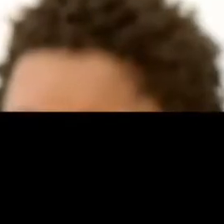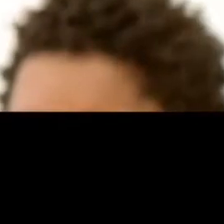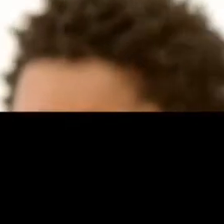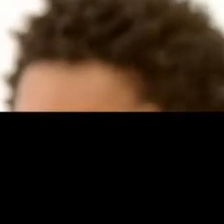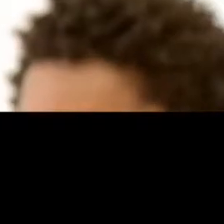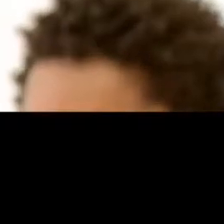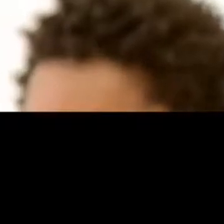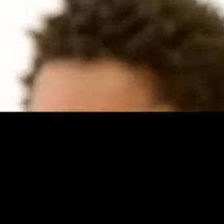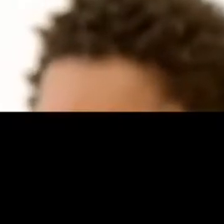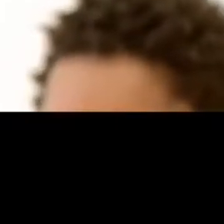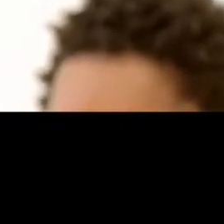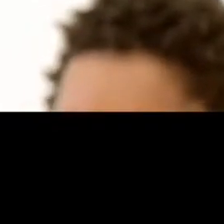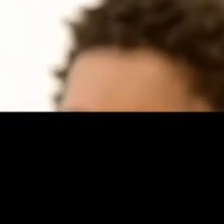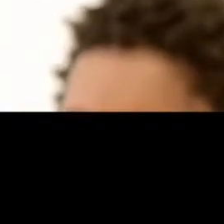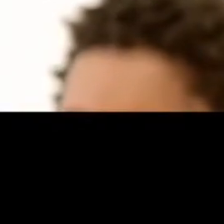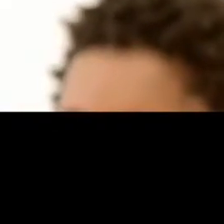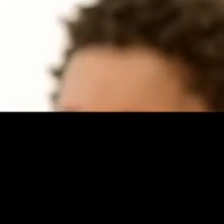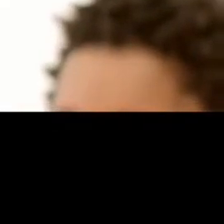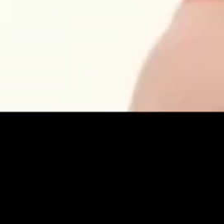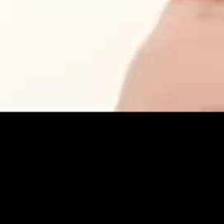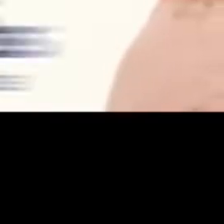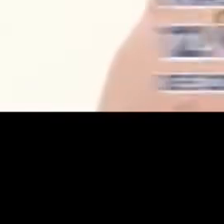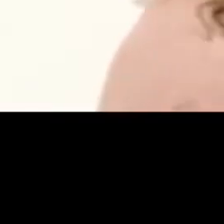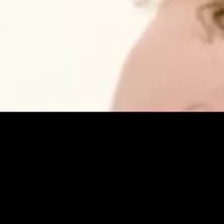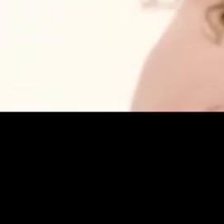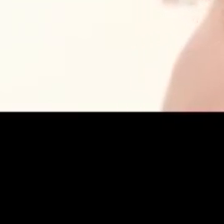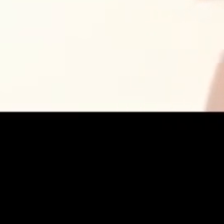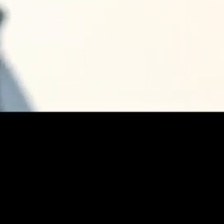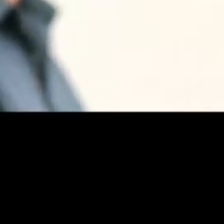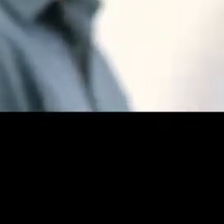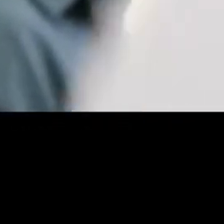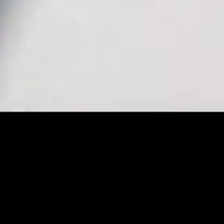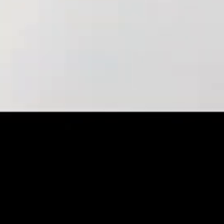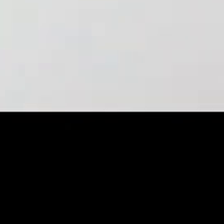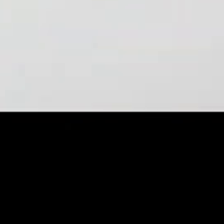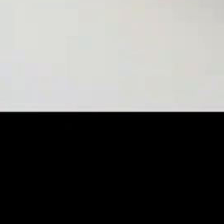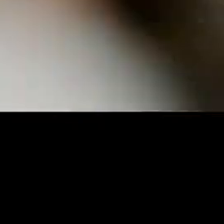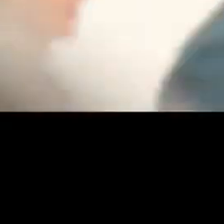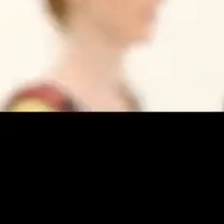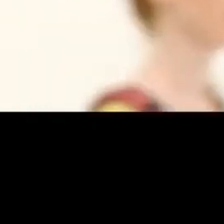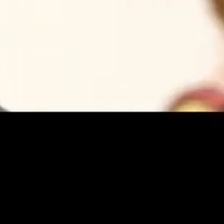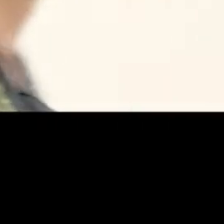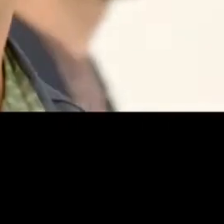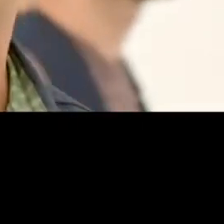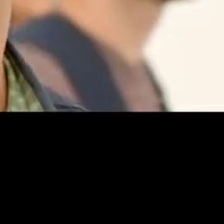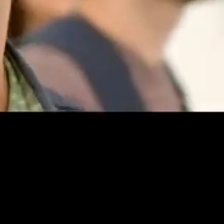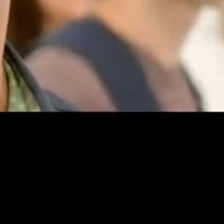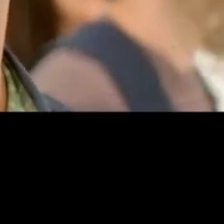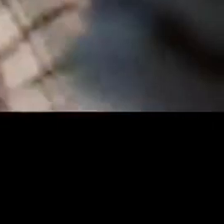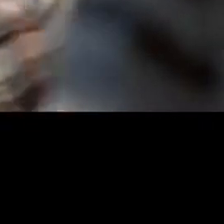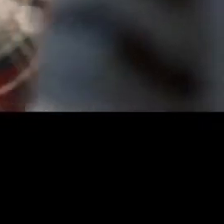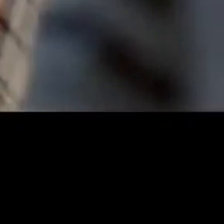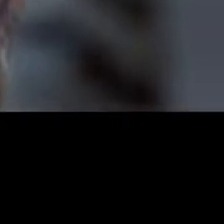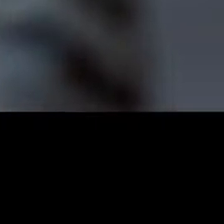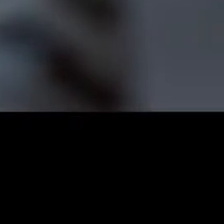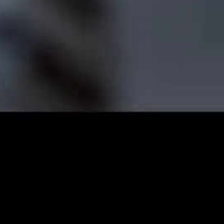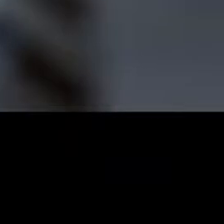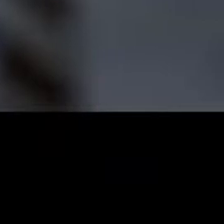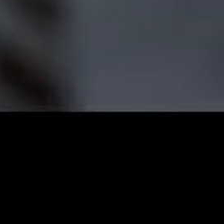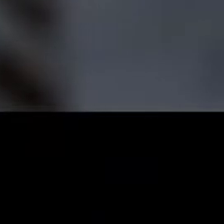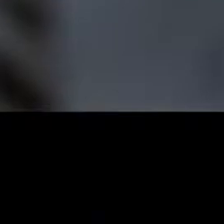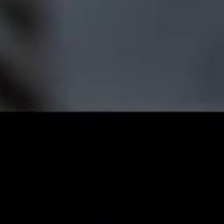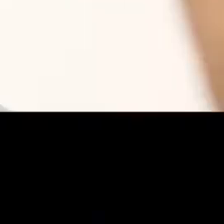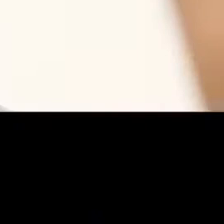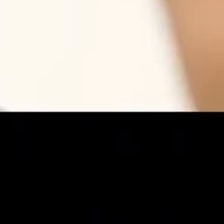Mais de 12 milhões de contribuições. É assim que garantiremos o direito de aprendizagem da atual e das futuras gerações. É o começo